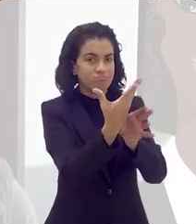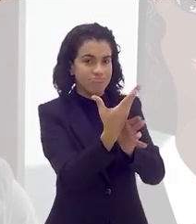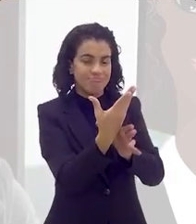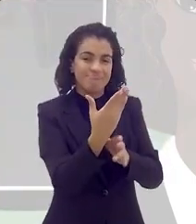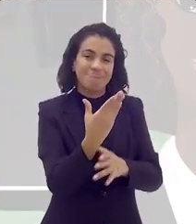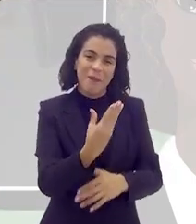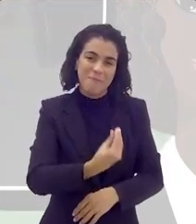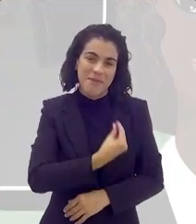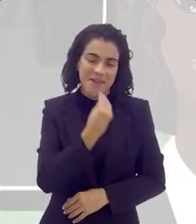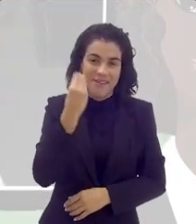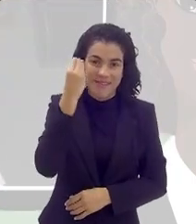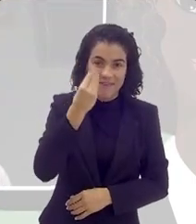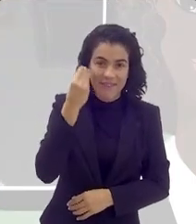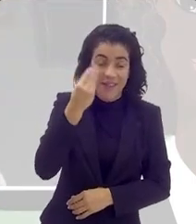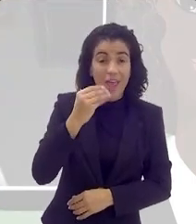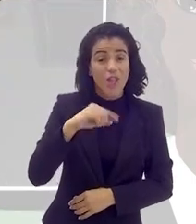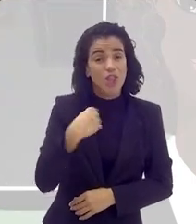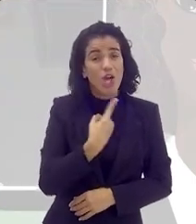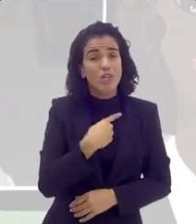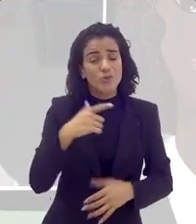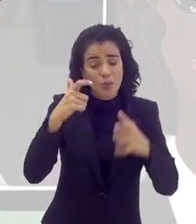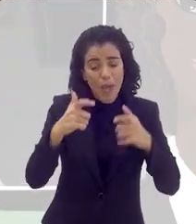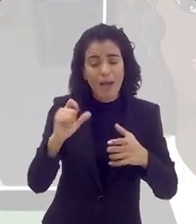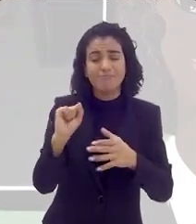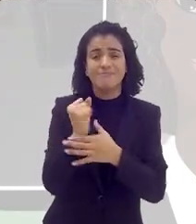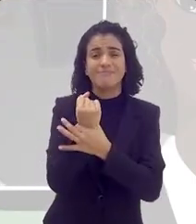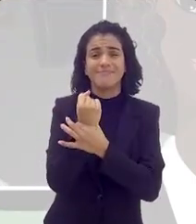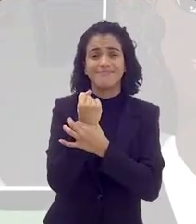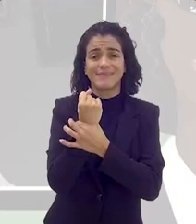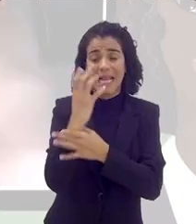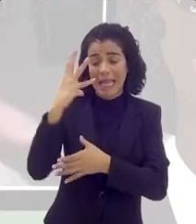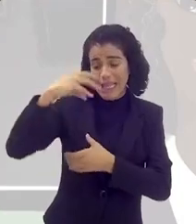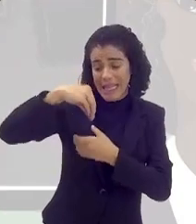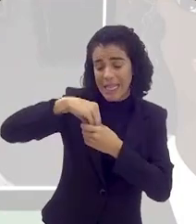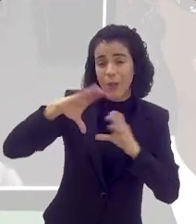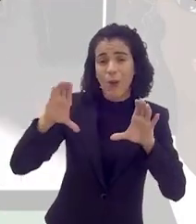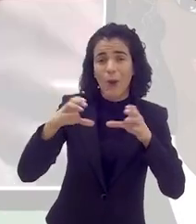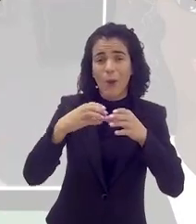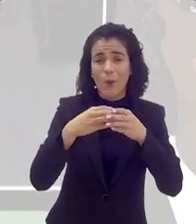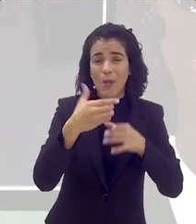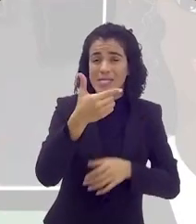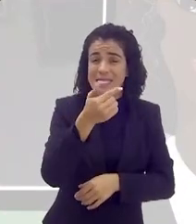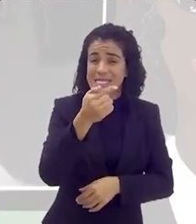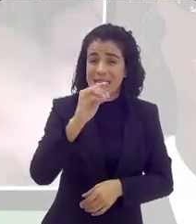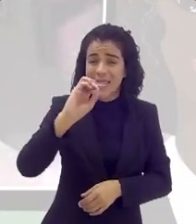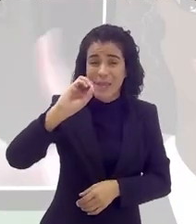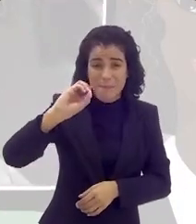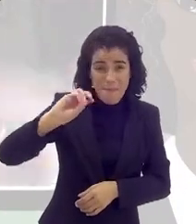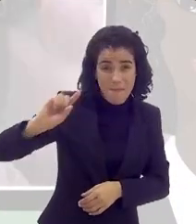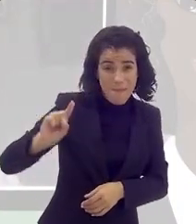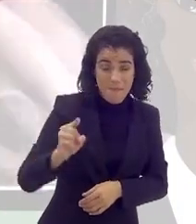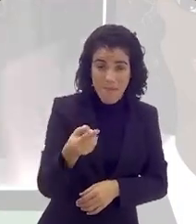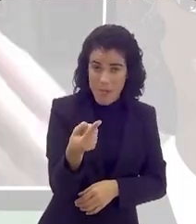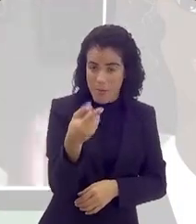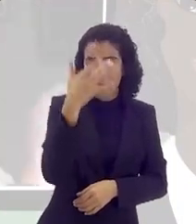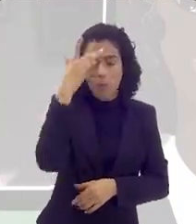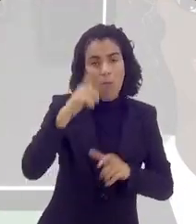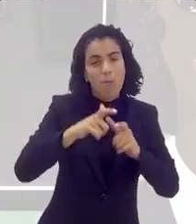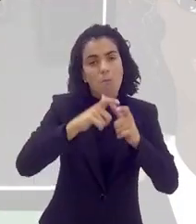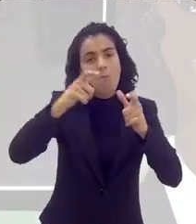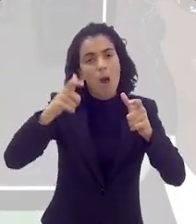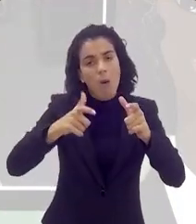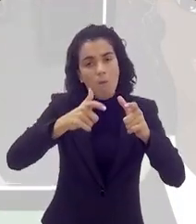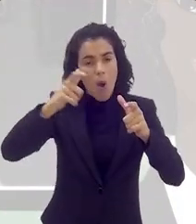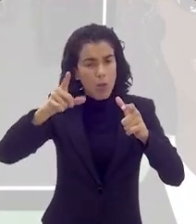menos também da minha vivência, é que a gente está num lugar seguro ali. Dentro daquela comunidade de 70 mil pessoas que cada dia